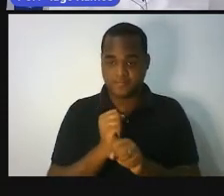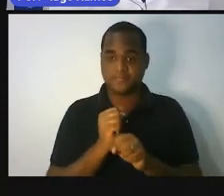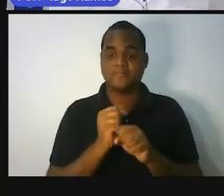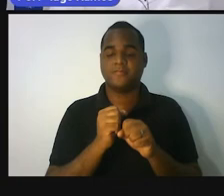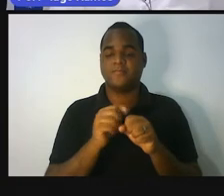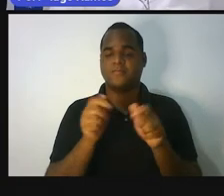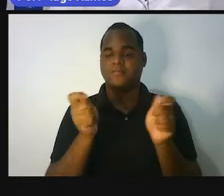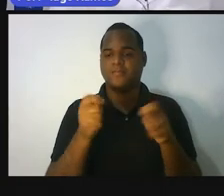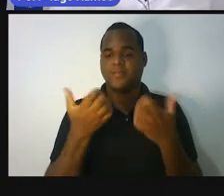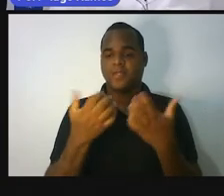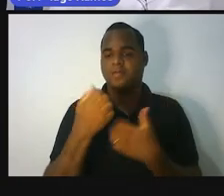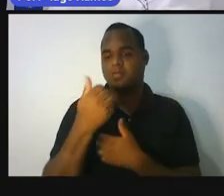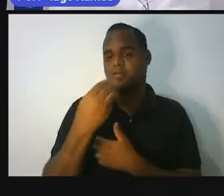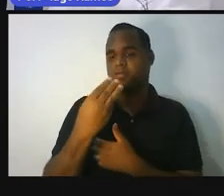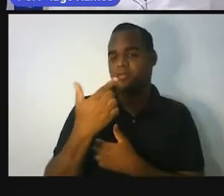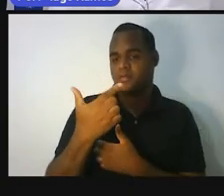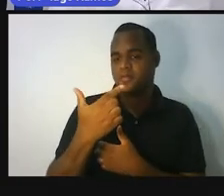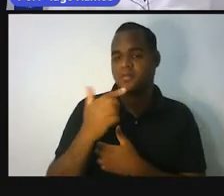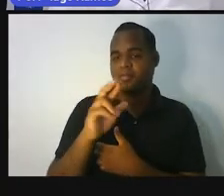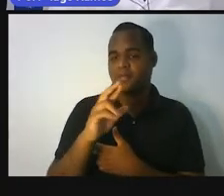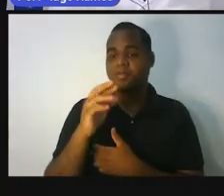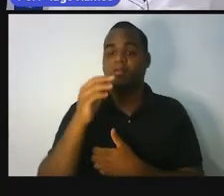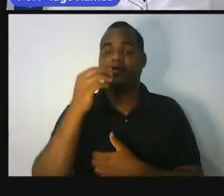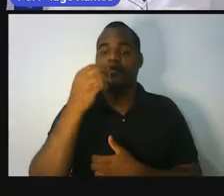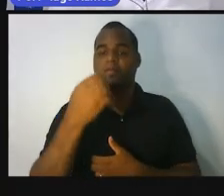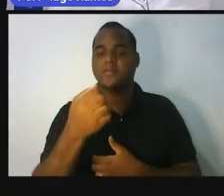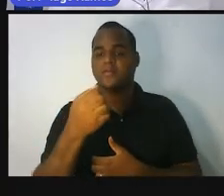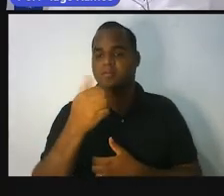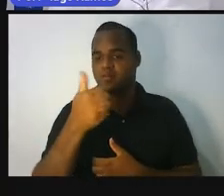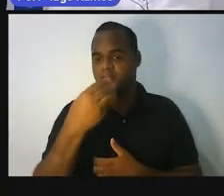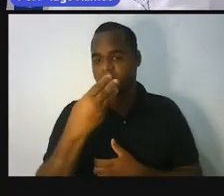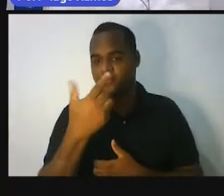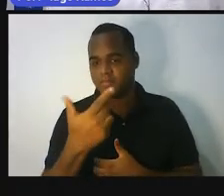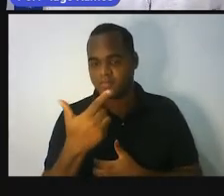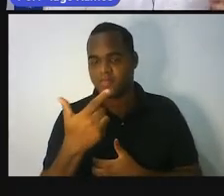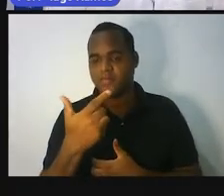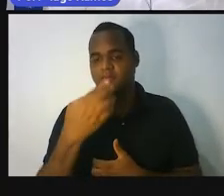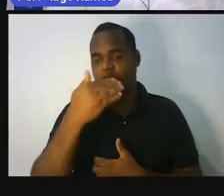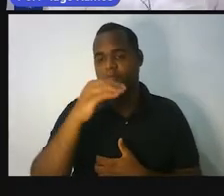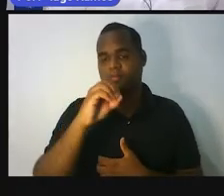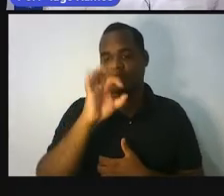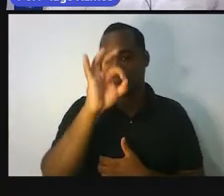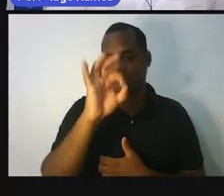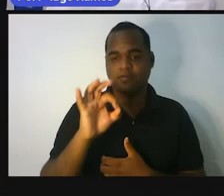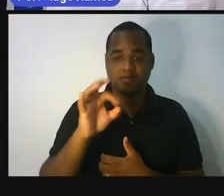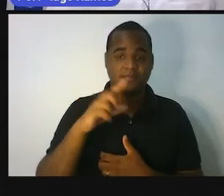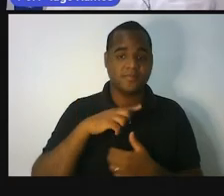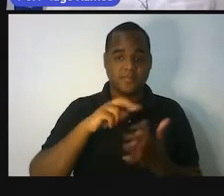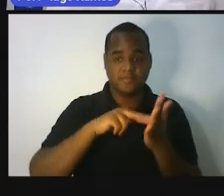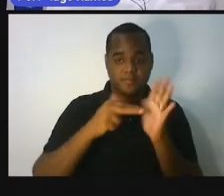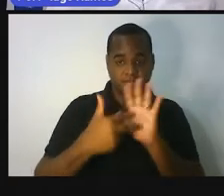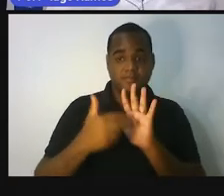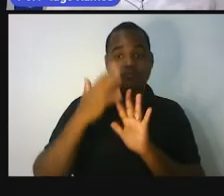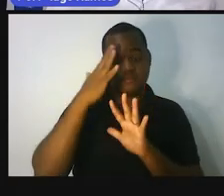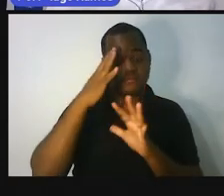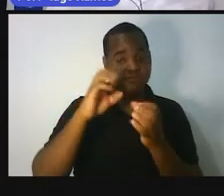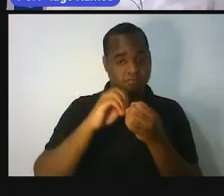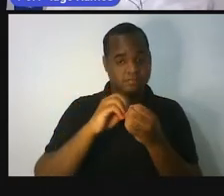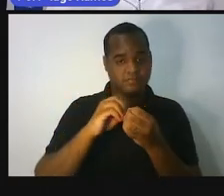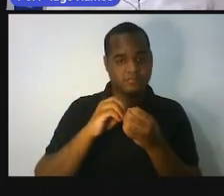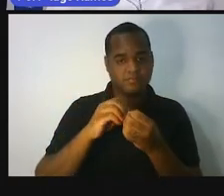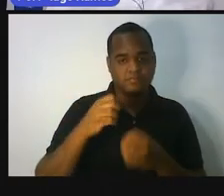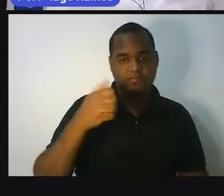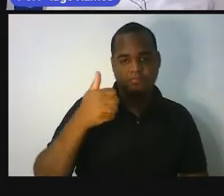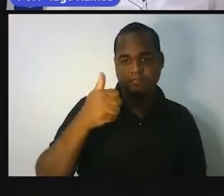cento de cento e trinta e dois? Dez por cento você já traduziu para o significado dele, que é dez